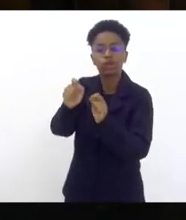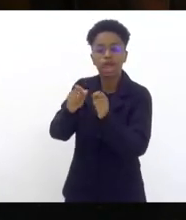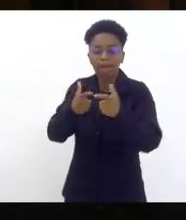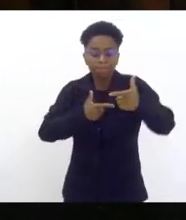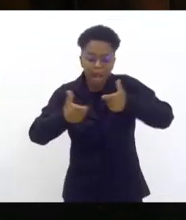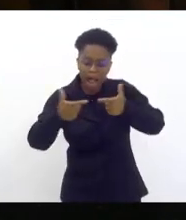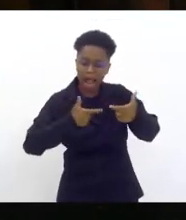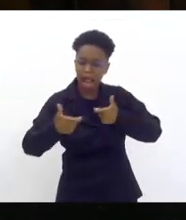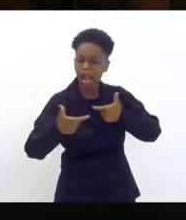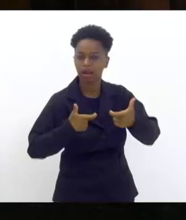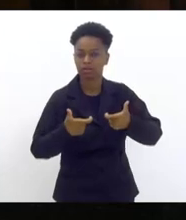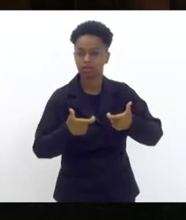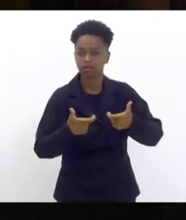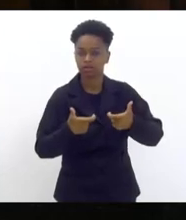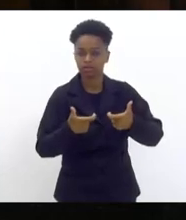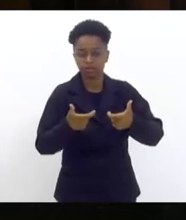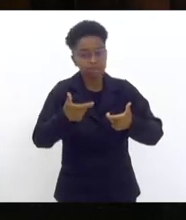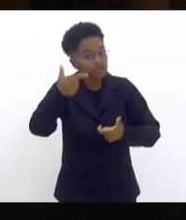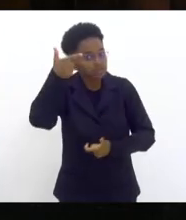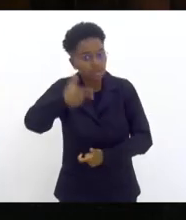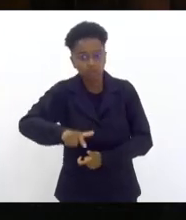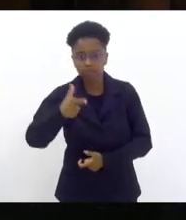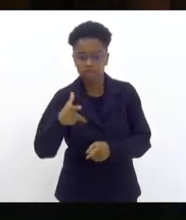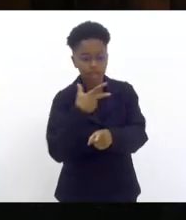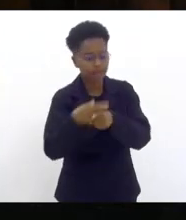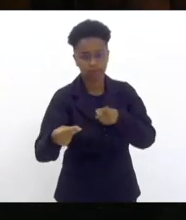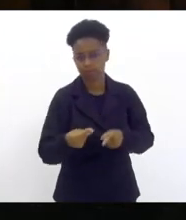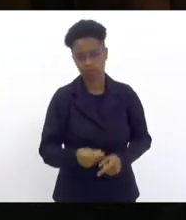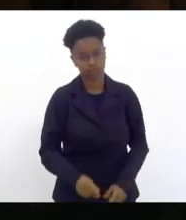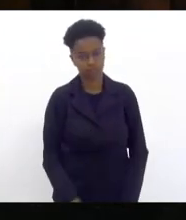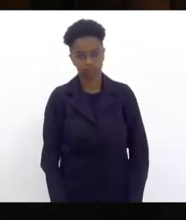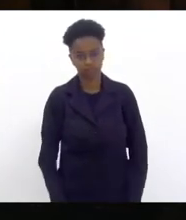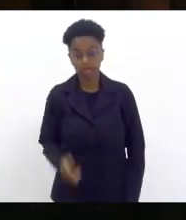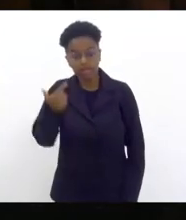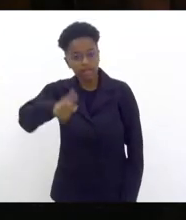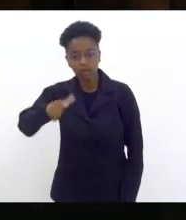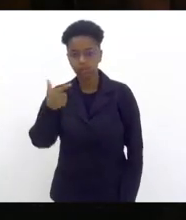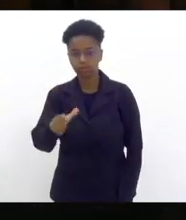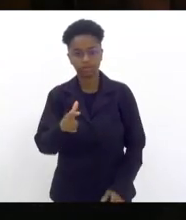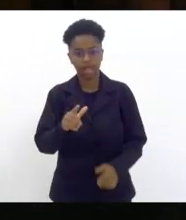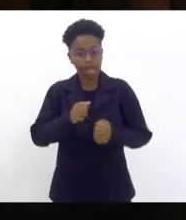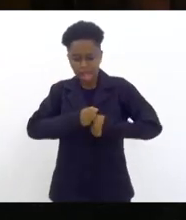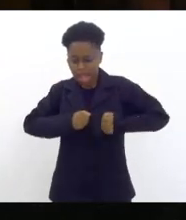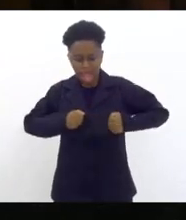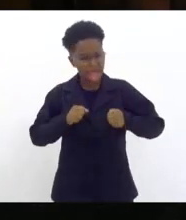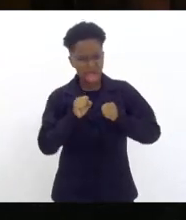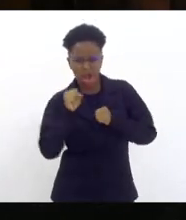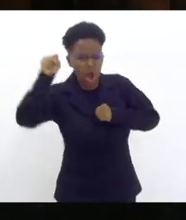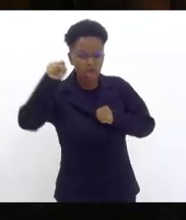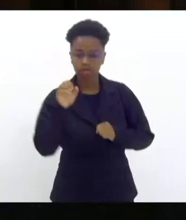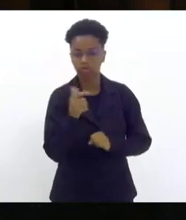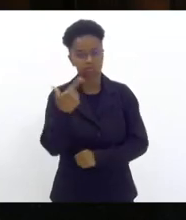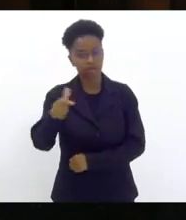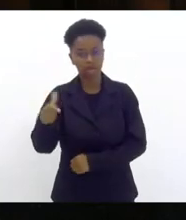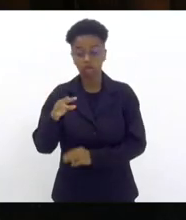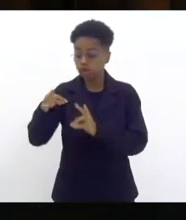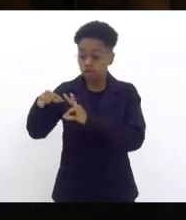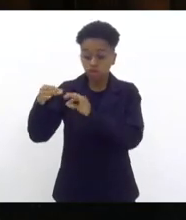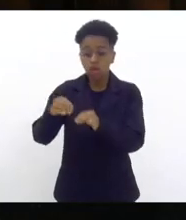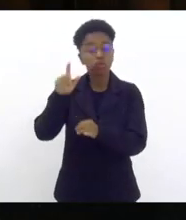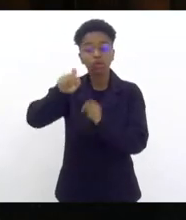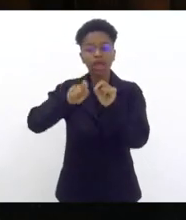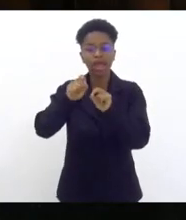guerra não tem vencedores não tem heróis. É todo mundo colocado como